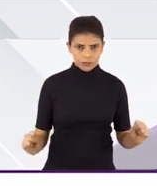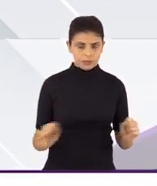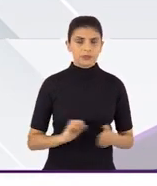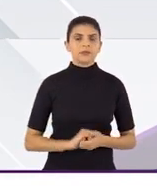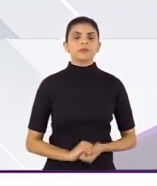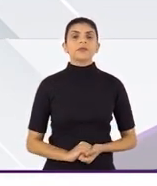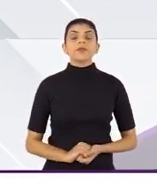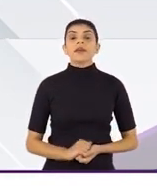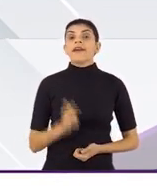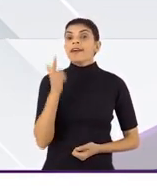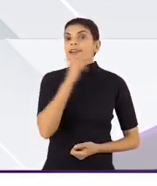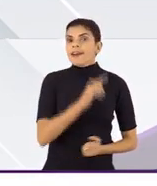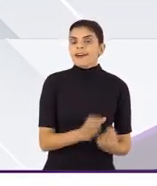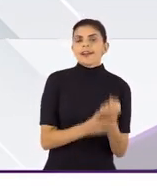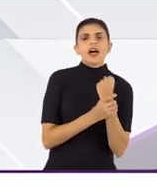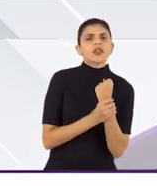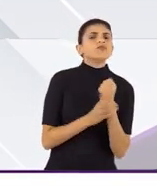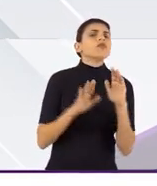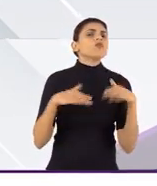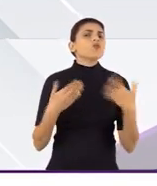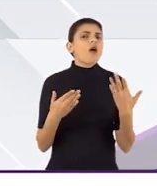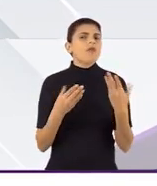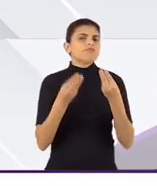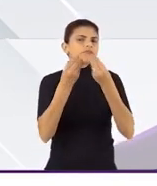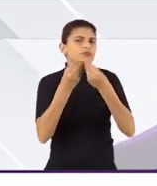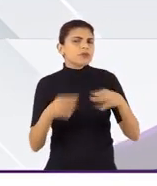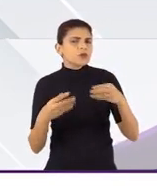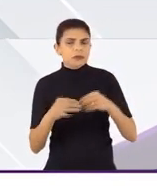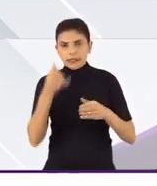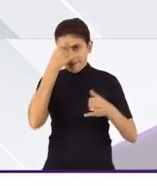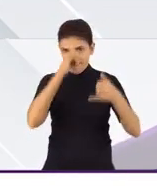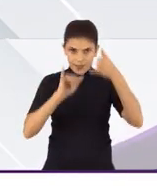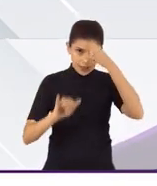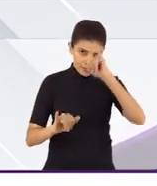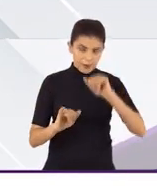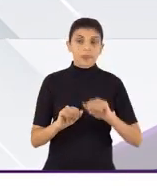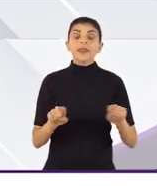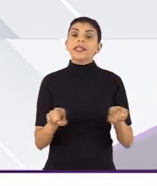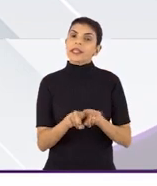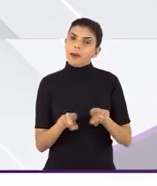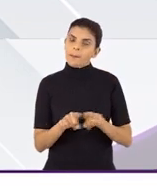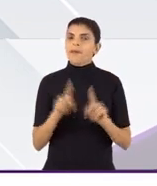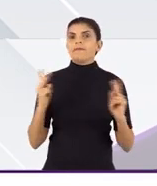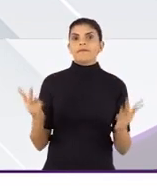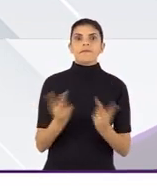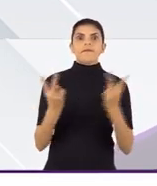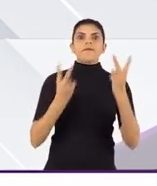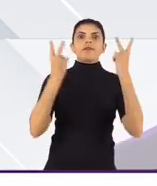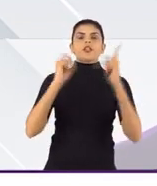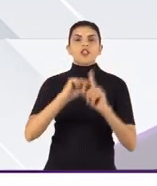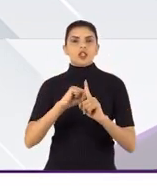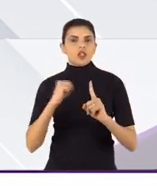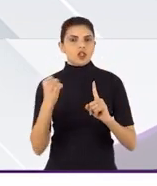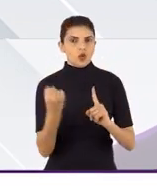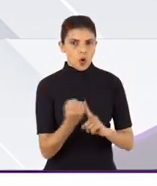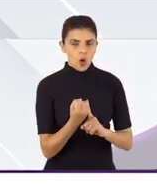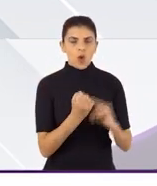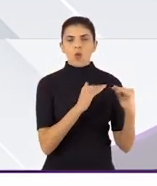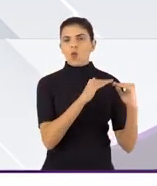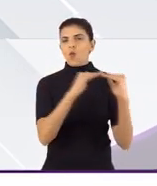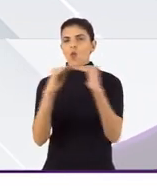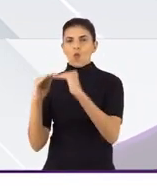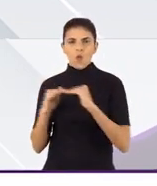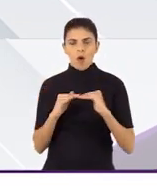o participante. garantir, então, que danos previsíveis sejam evitados. E ter relevância social,